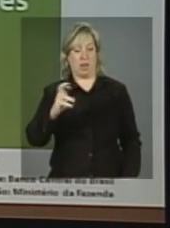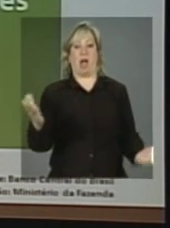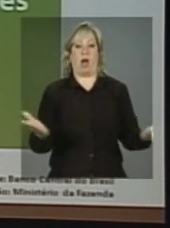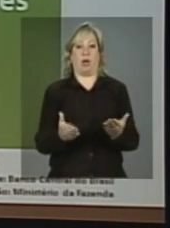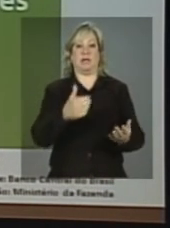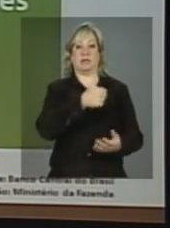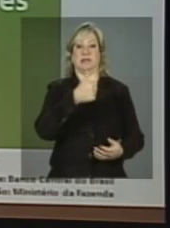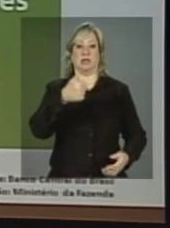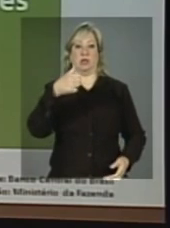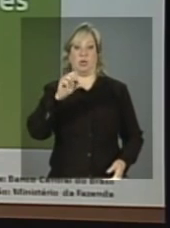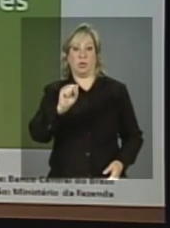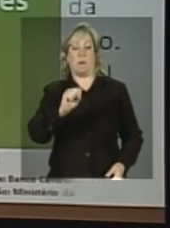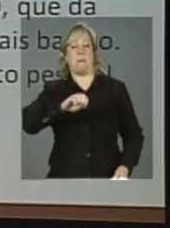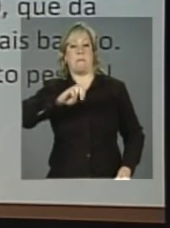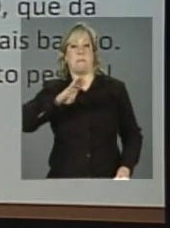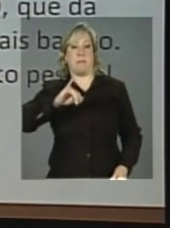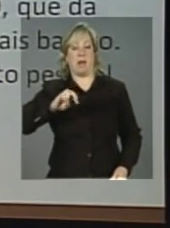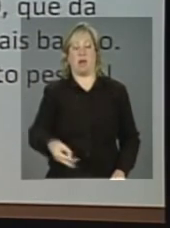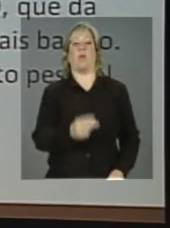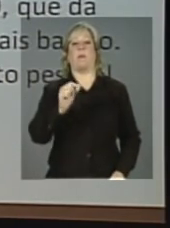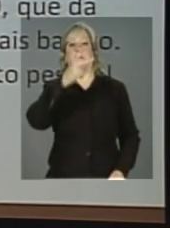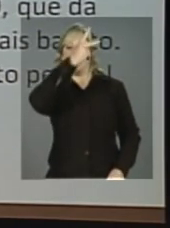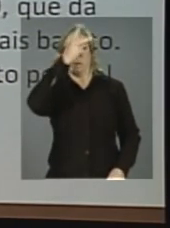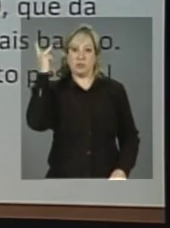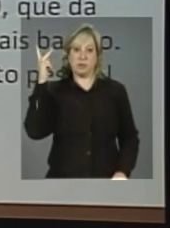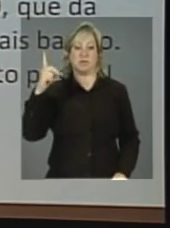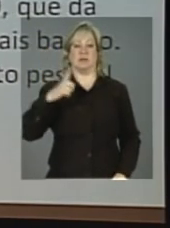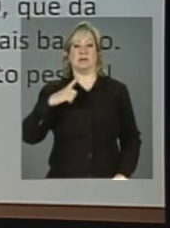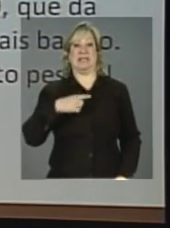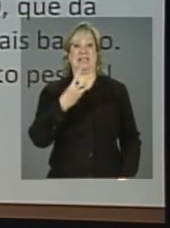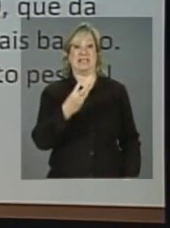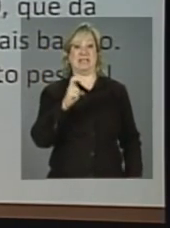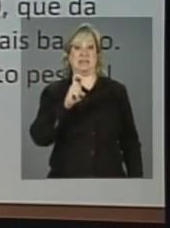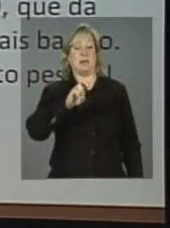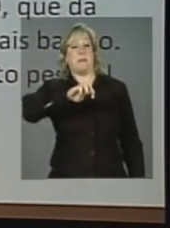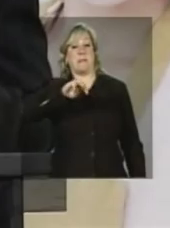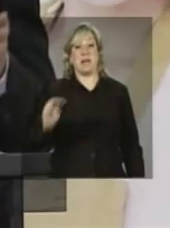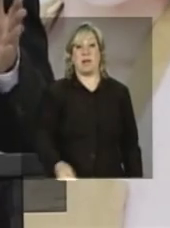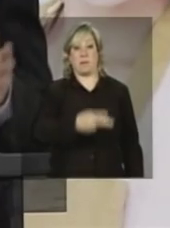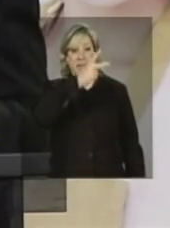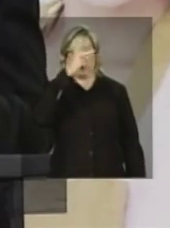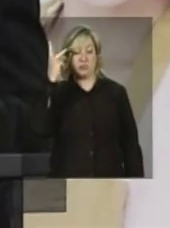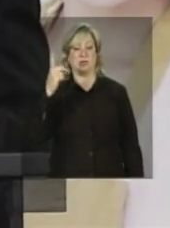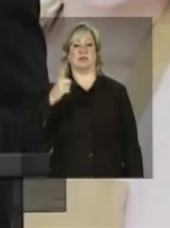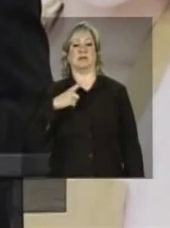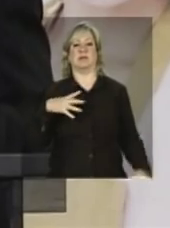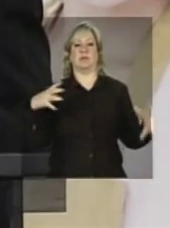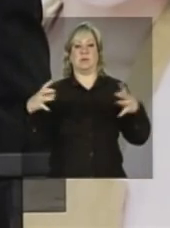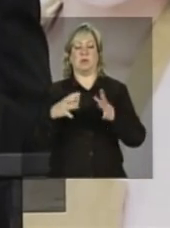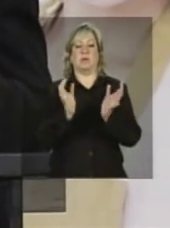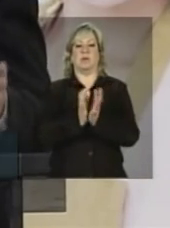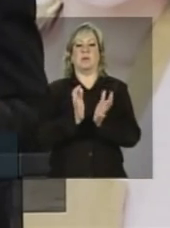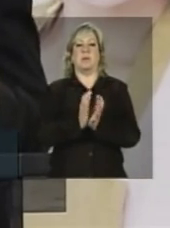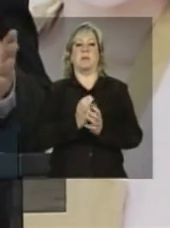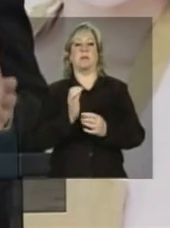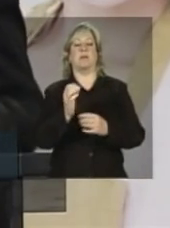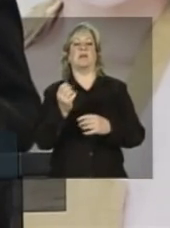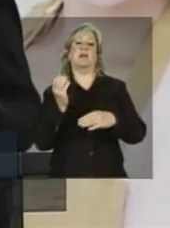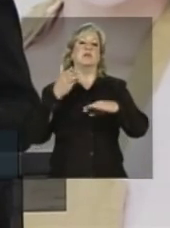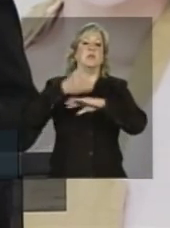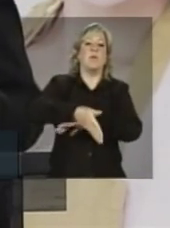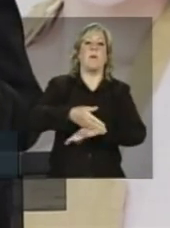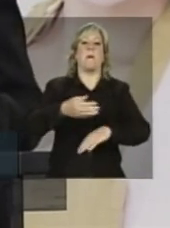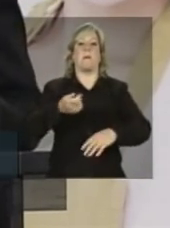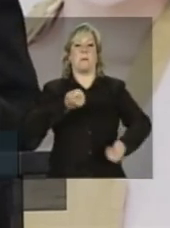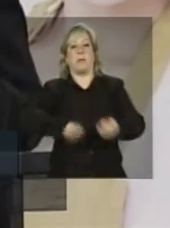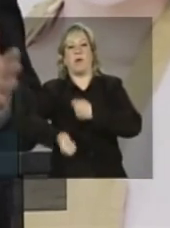pessoas bancarizadas. Ou seja, são 35 milhões de pessoas bancarizadas no período mais recente. Certamente são